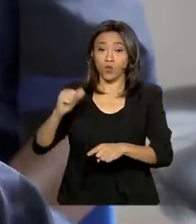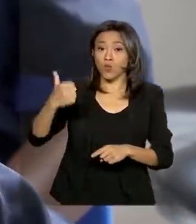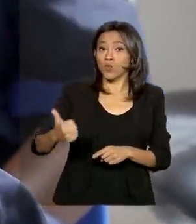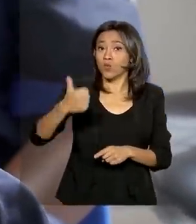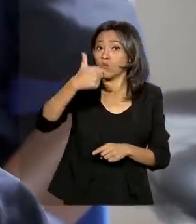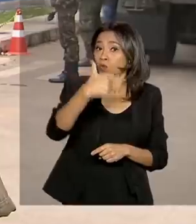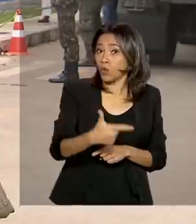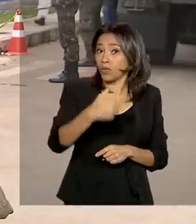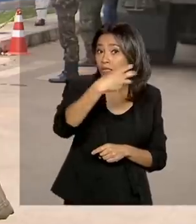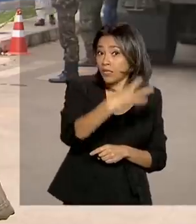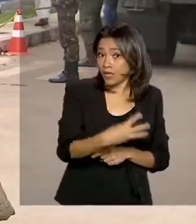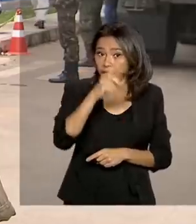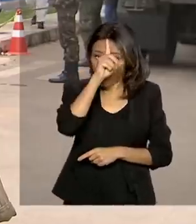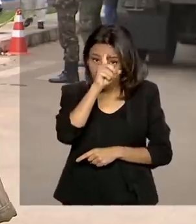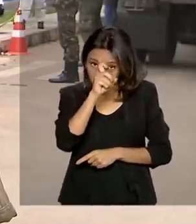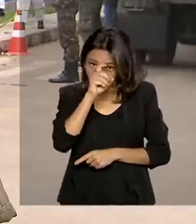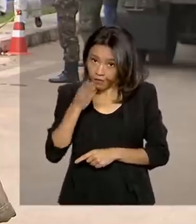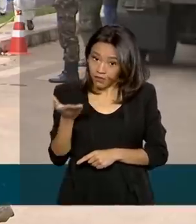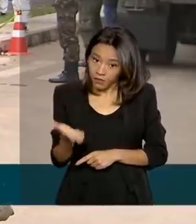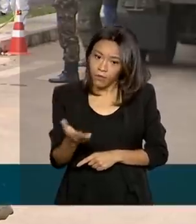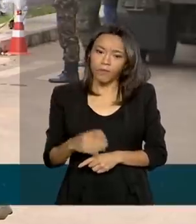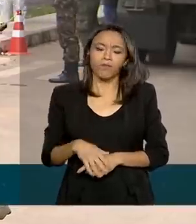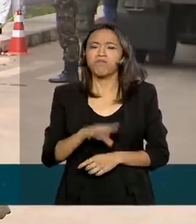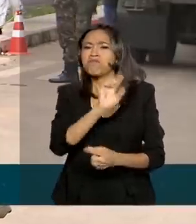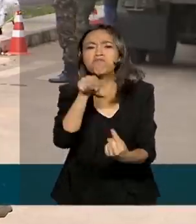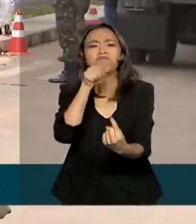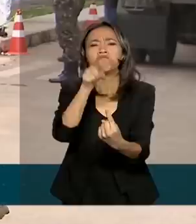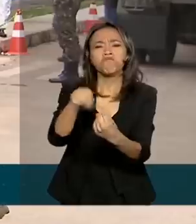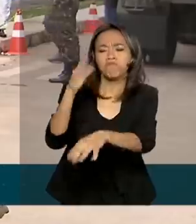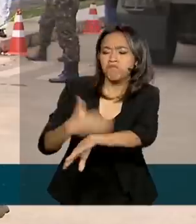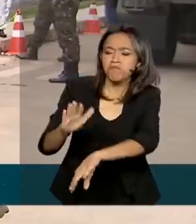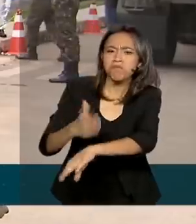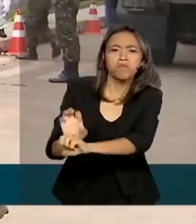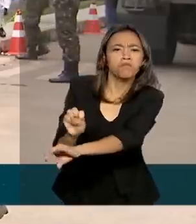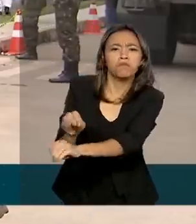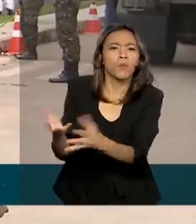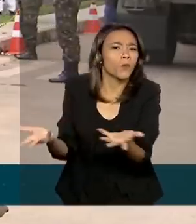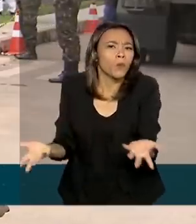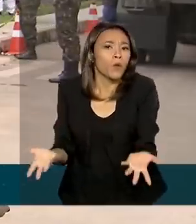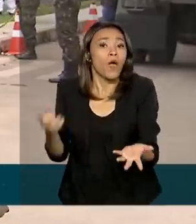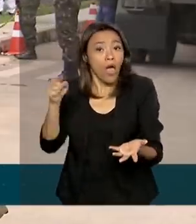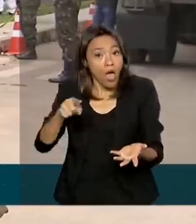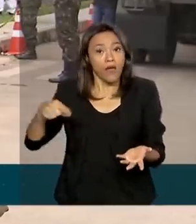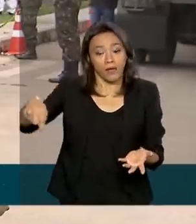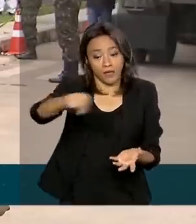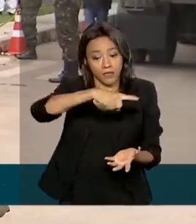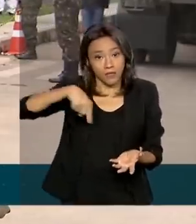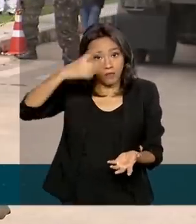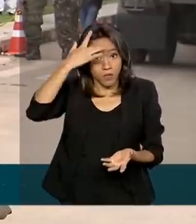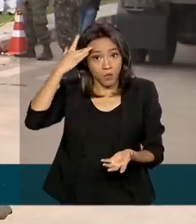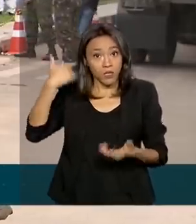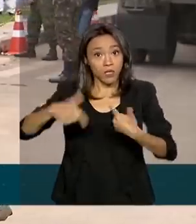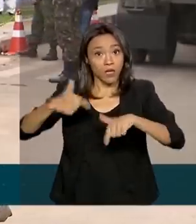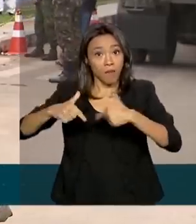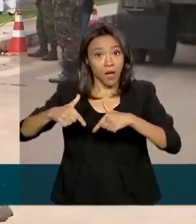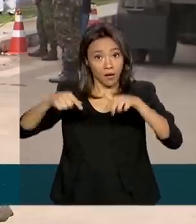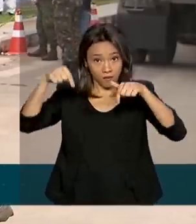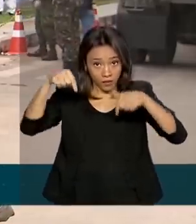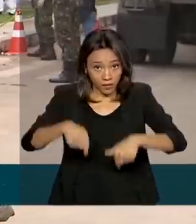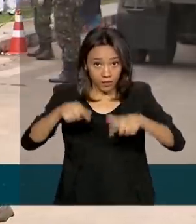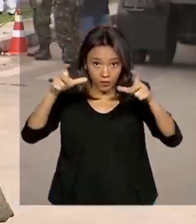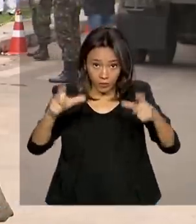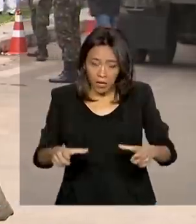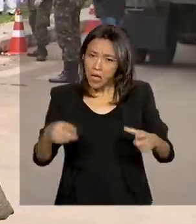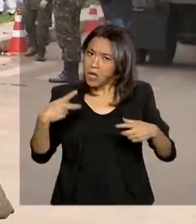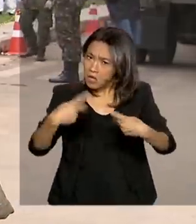e 3. Qual que a finalidade dessa capacitação? É permitir que os funcionários que aqui trabalhem possam realizar essa